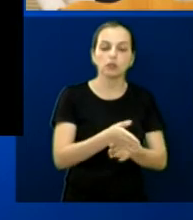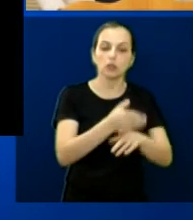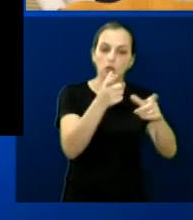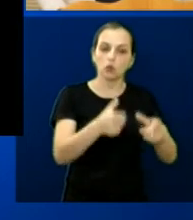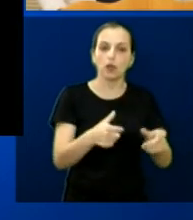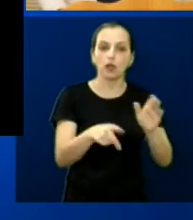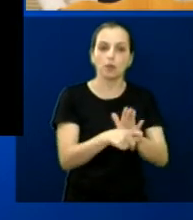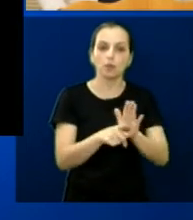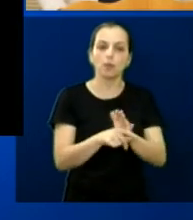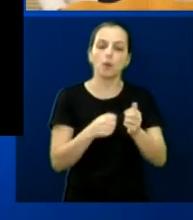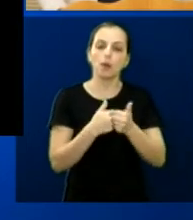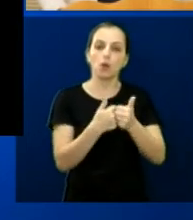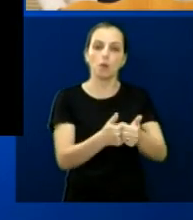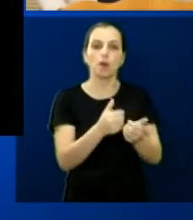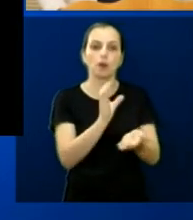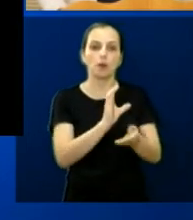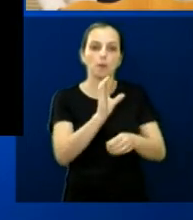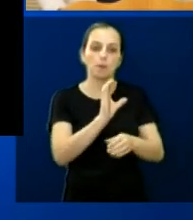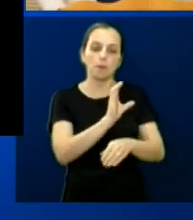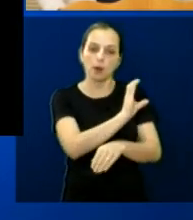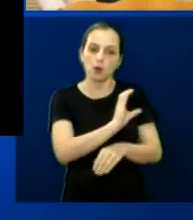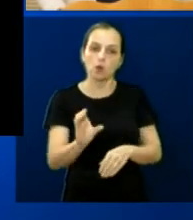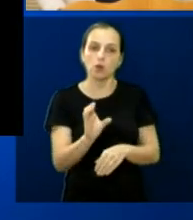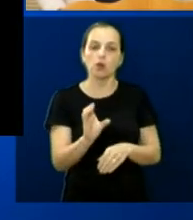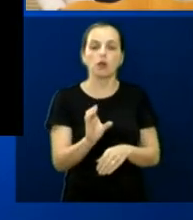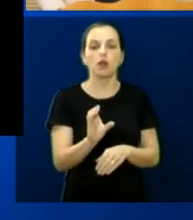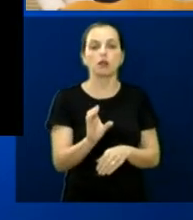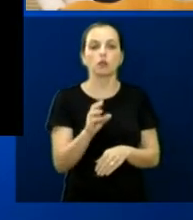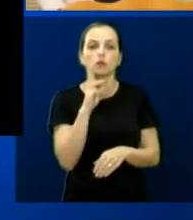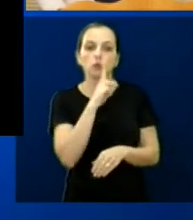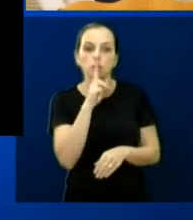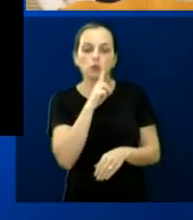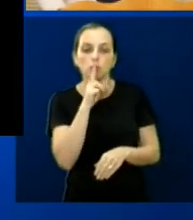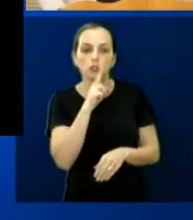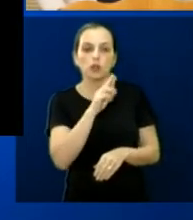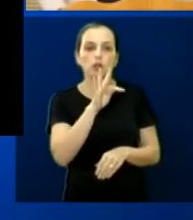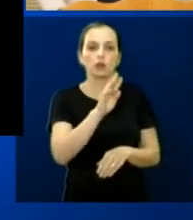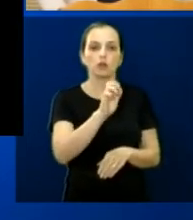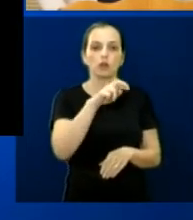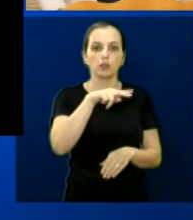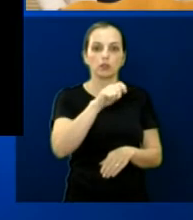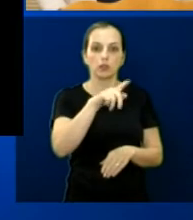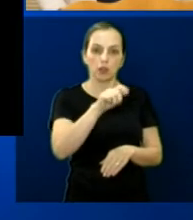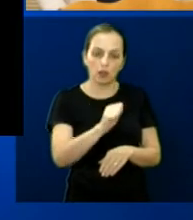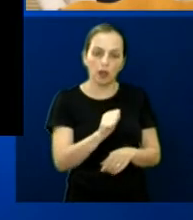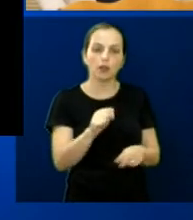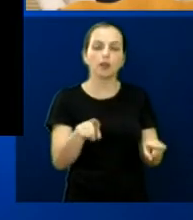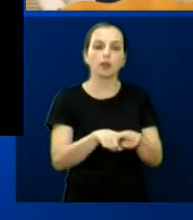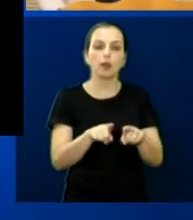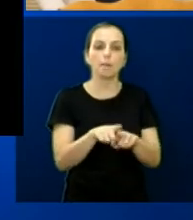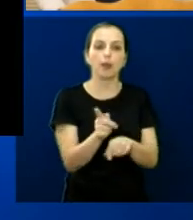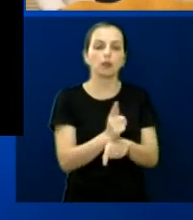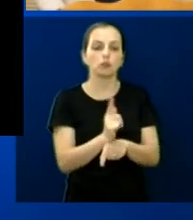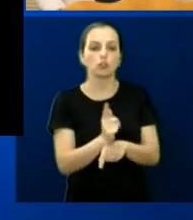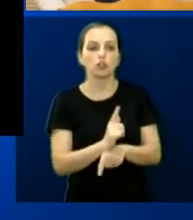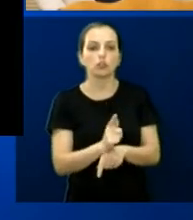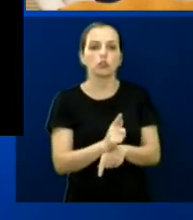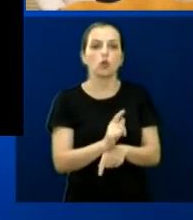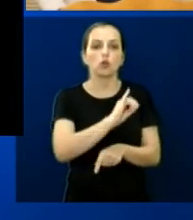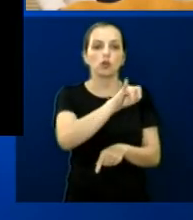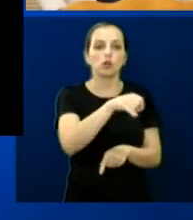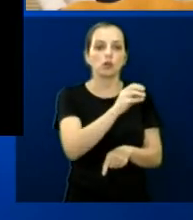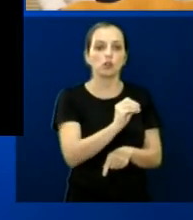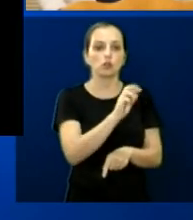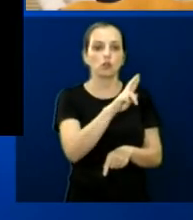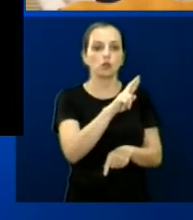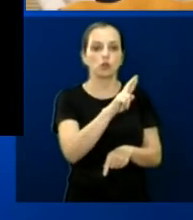acompanhados pela coordenadora executiva de urgência e emergência, Fernanda Rodrigues, e do gestor Jorge Luiz Fornelles. A UPA